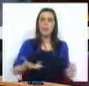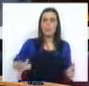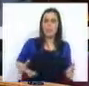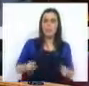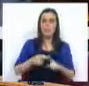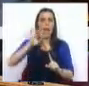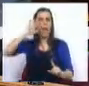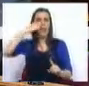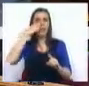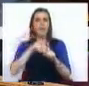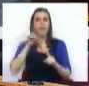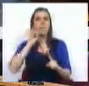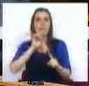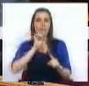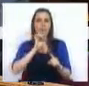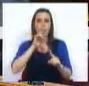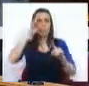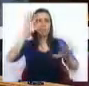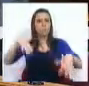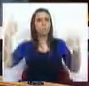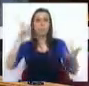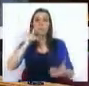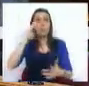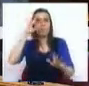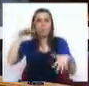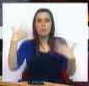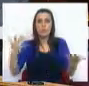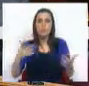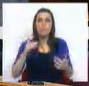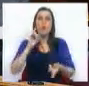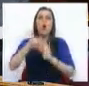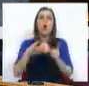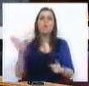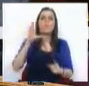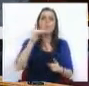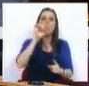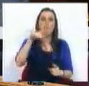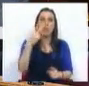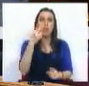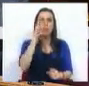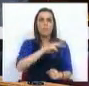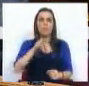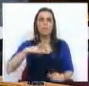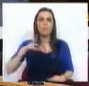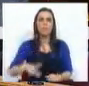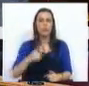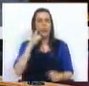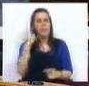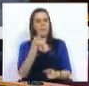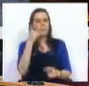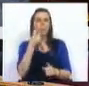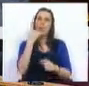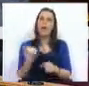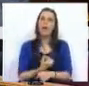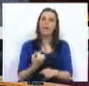atinge valores inimagináveis em que mais de 1,2 milhões de portugueses procuram uma